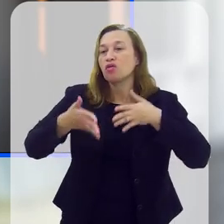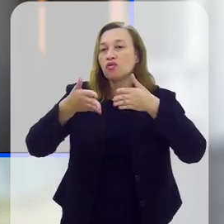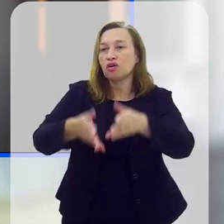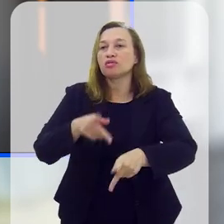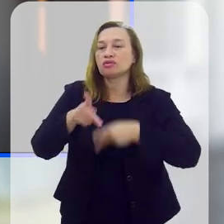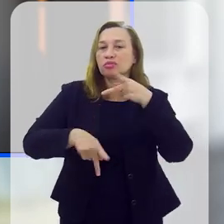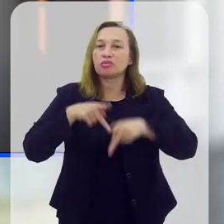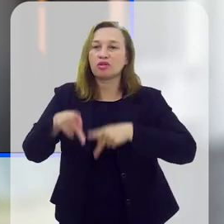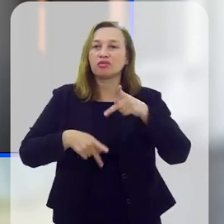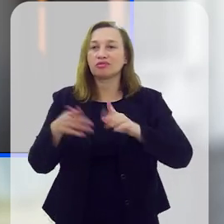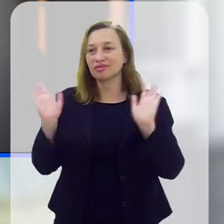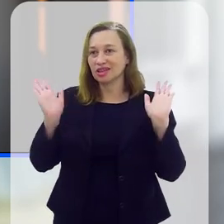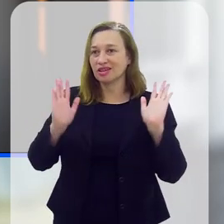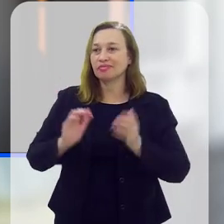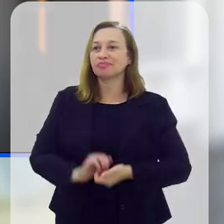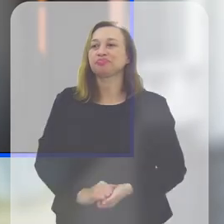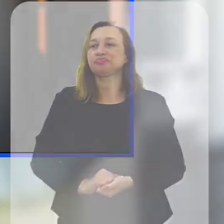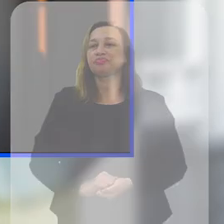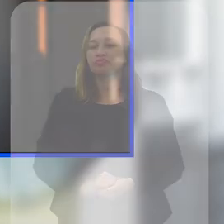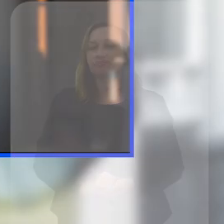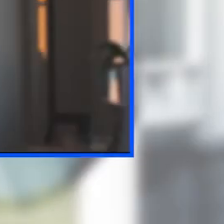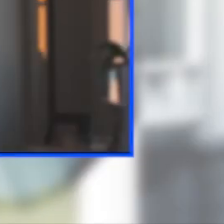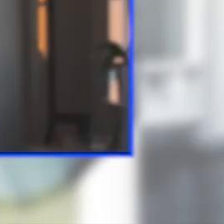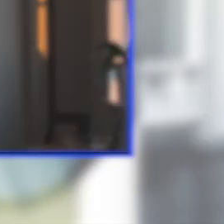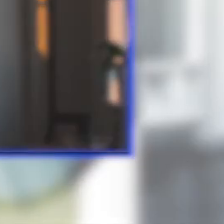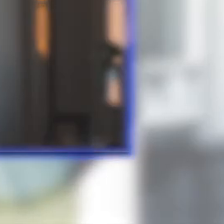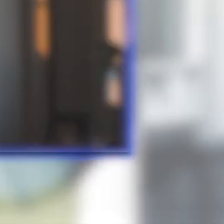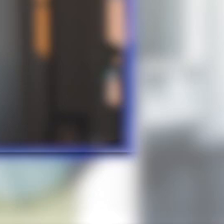TV Alerje, o canal do povo. Até a próxima!